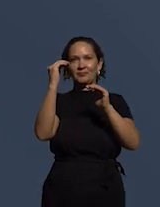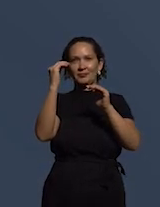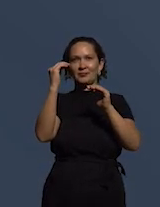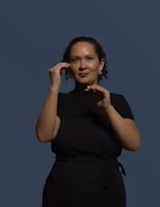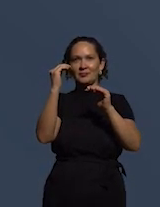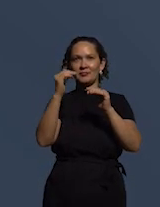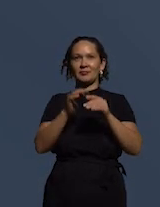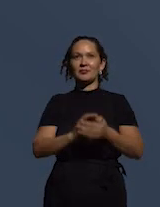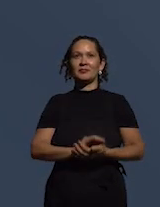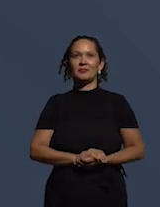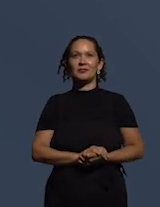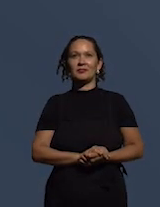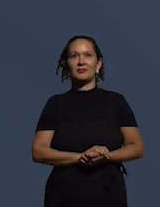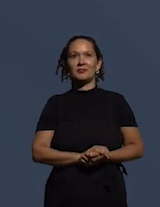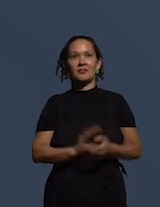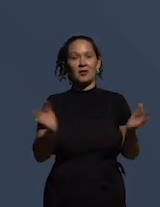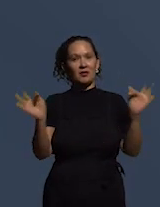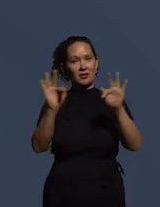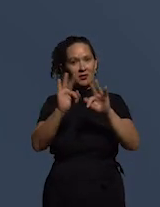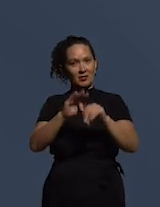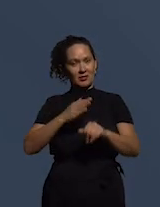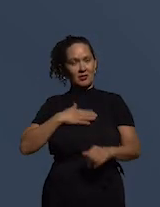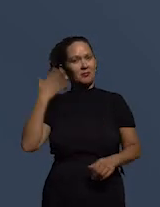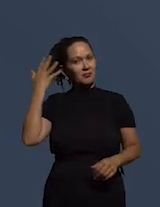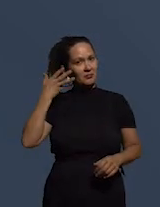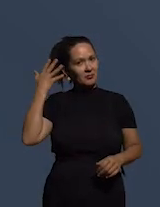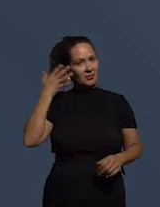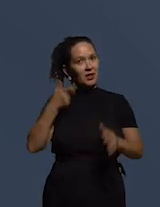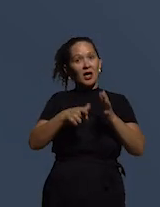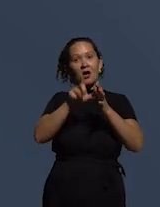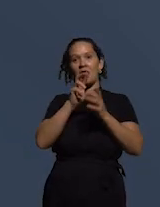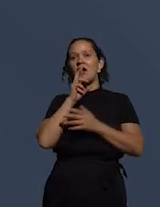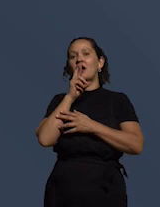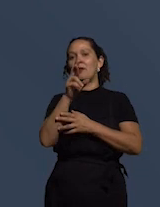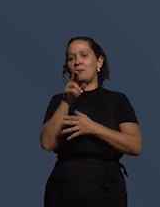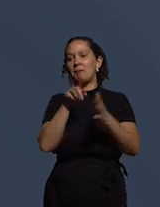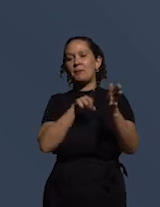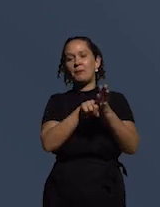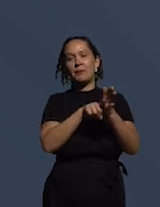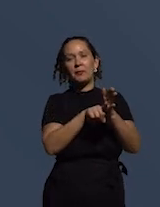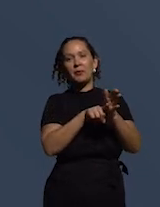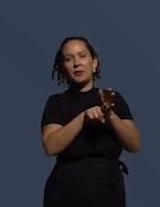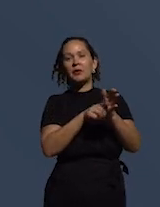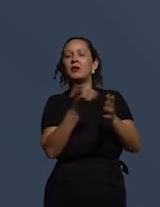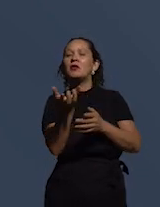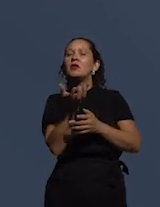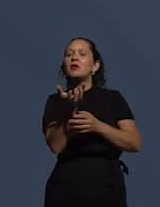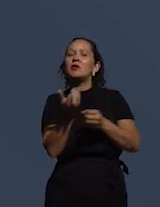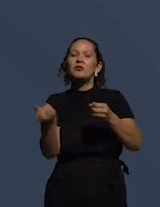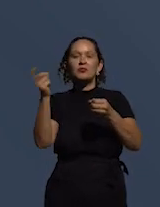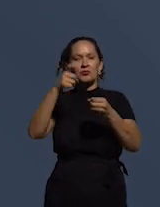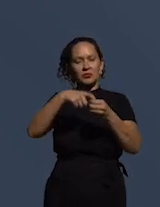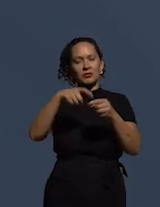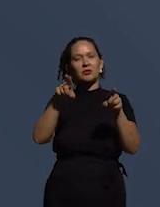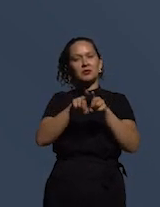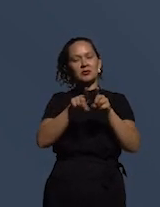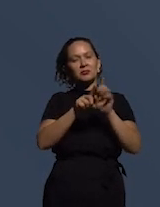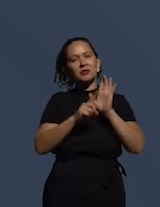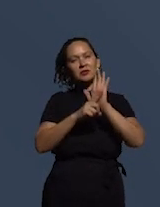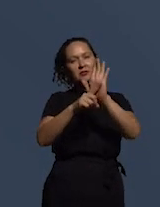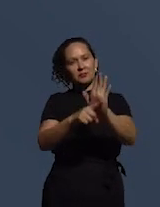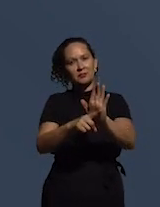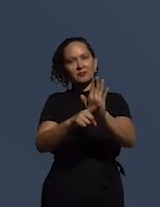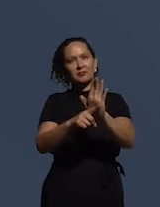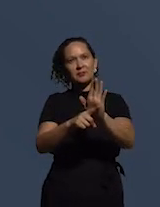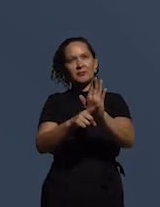para encerrar a minha fala antes de responder algumas perguntas eu queria voltar também na apresentação do Brajo